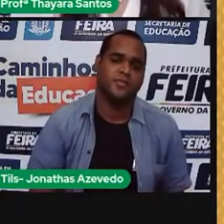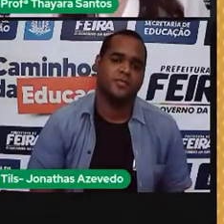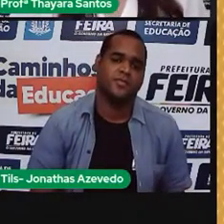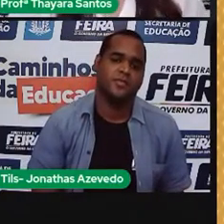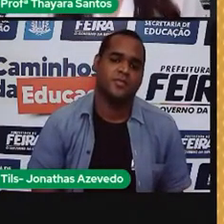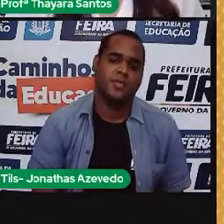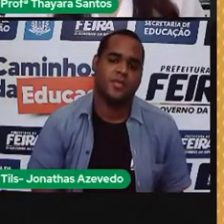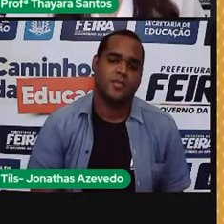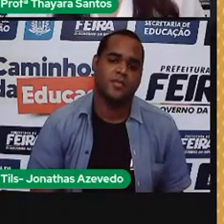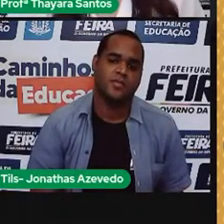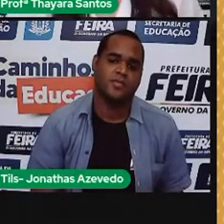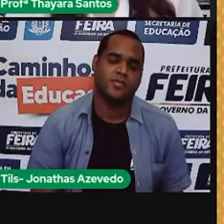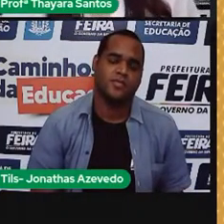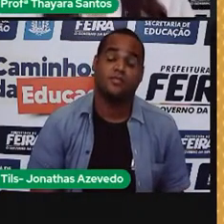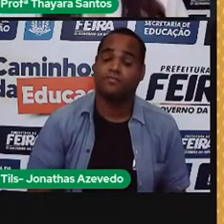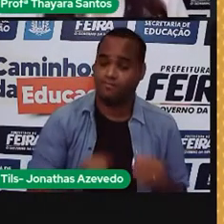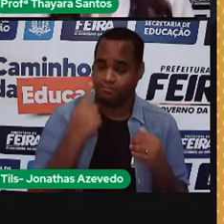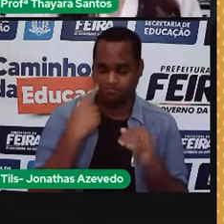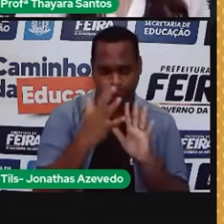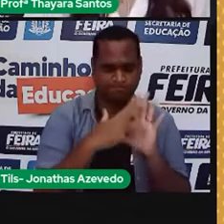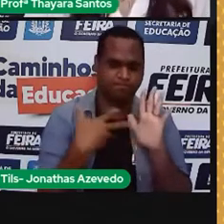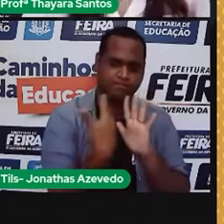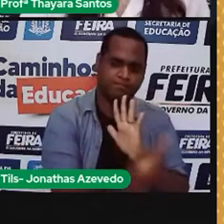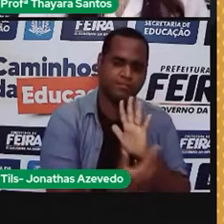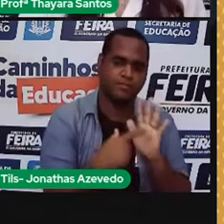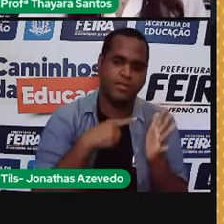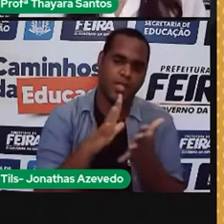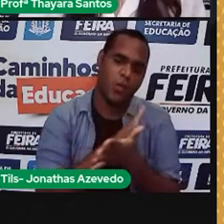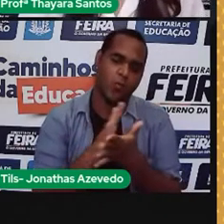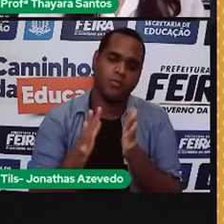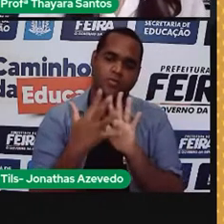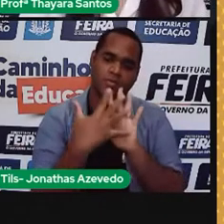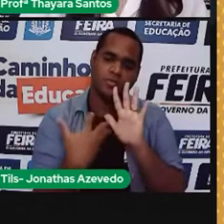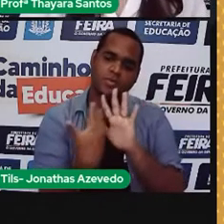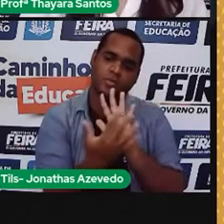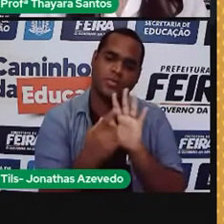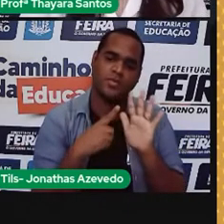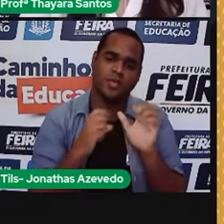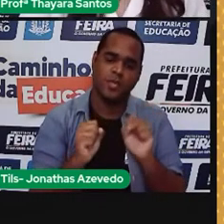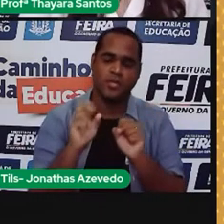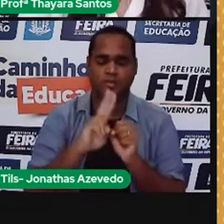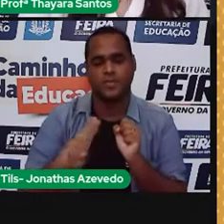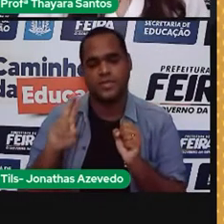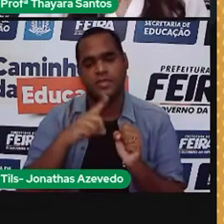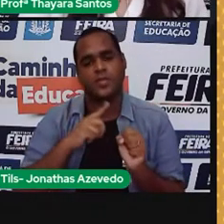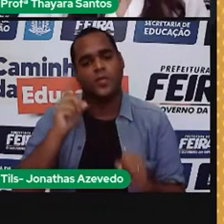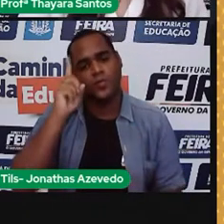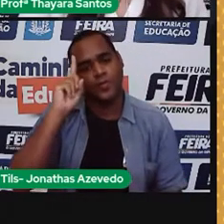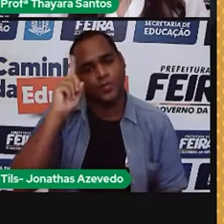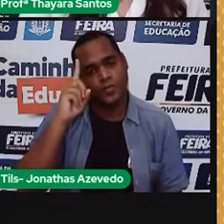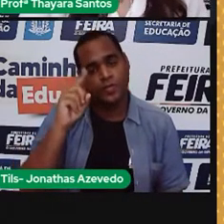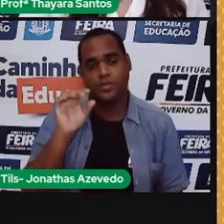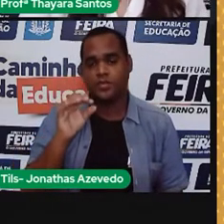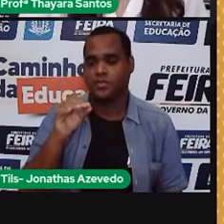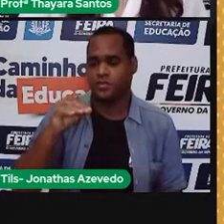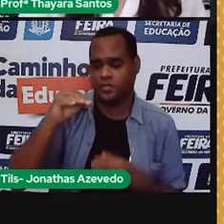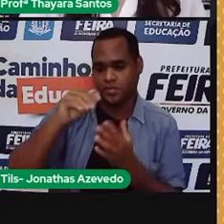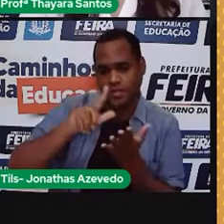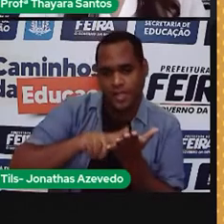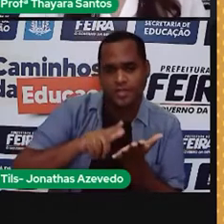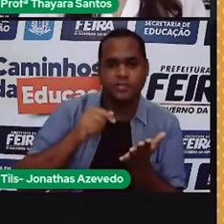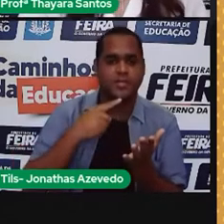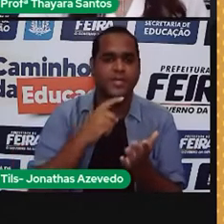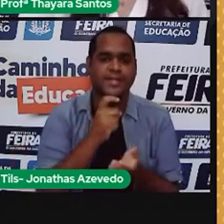A gente viu nessa tabela a potência de alguns eletrodomésticos que a gente utiliza no nosso dia a dia, o chuveiro, do ferro elétrico, a